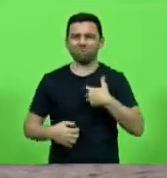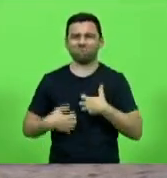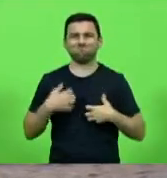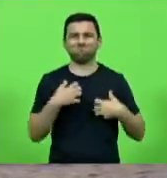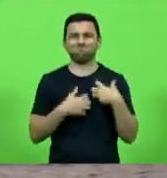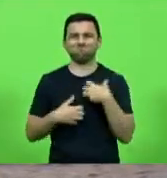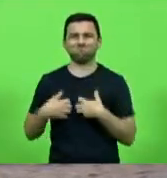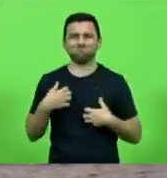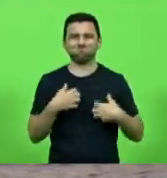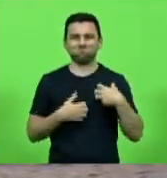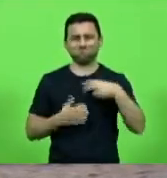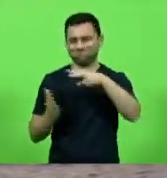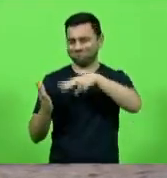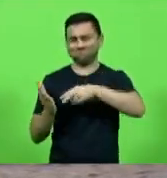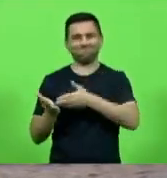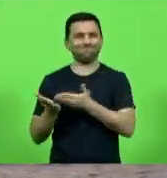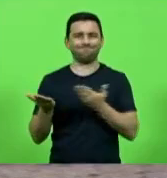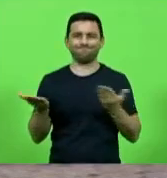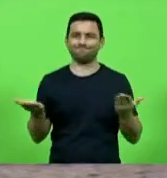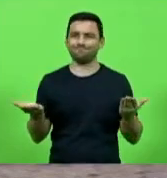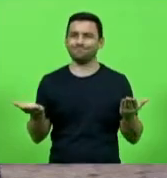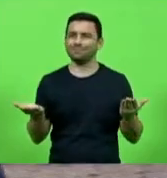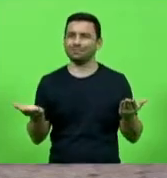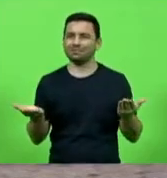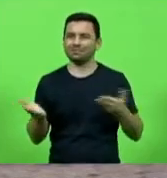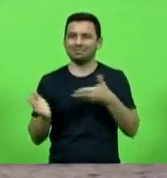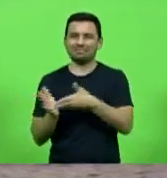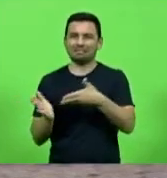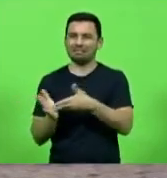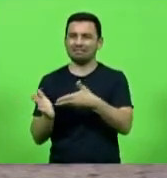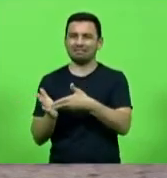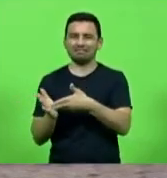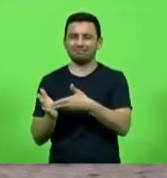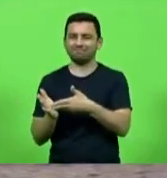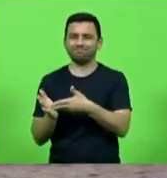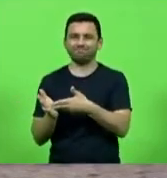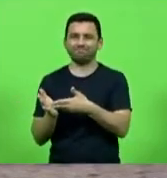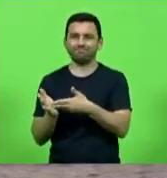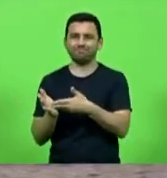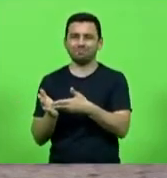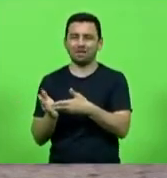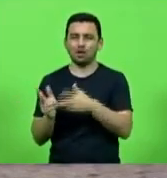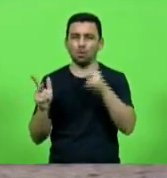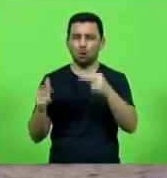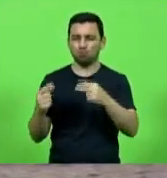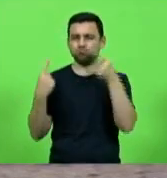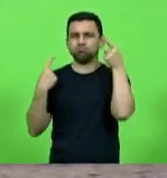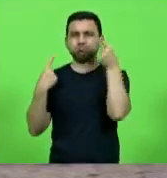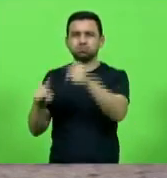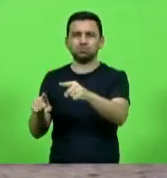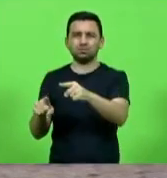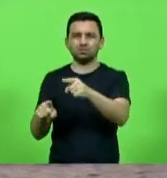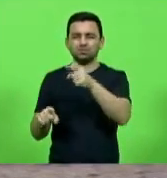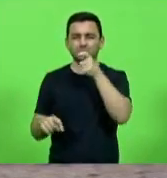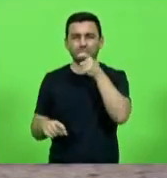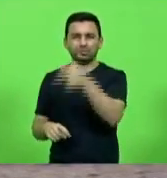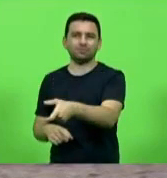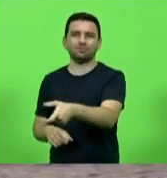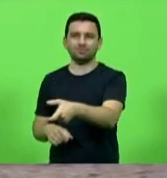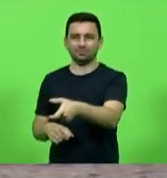de ler isso aqui. Me dá azia, isso aqui um cuspe na cara do catarinense, que tem que ler essas coisas aqui.